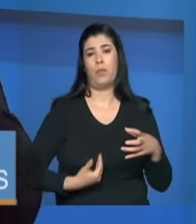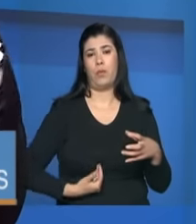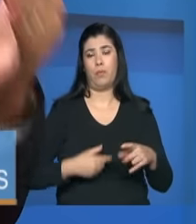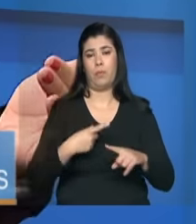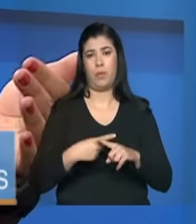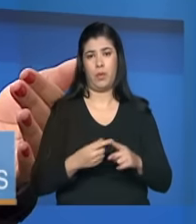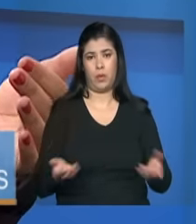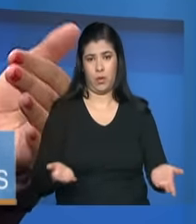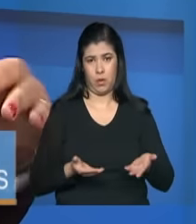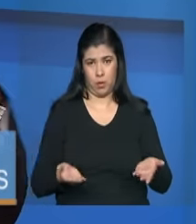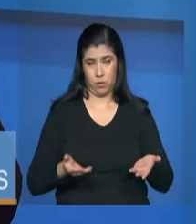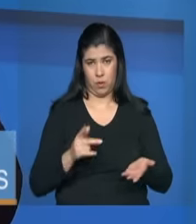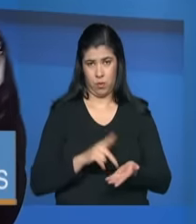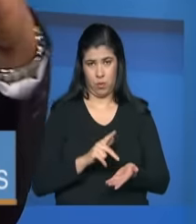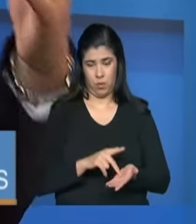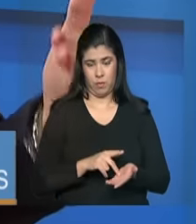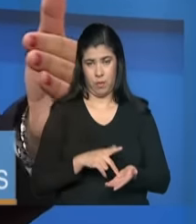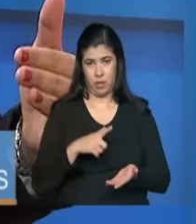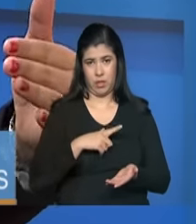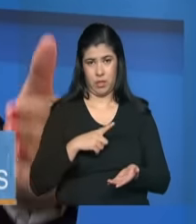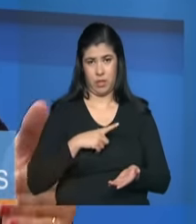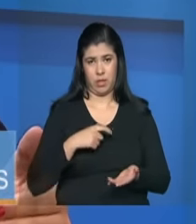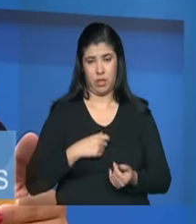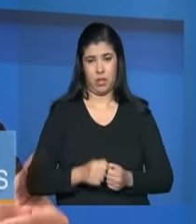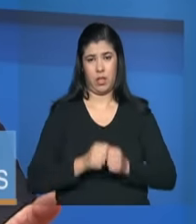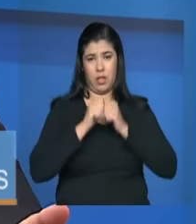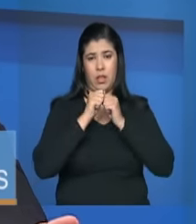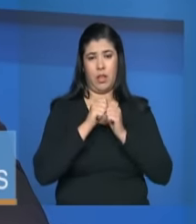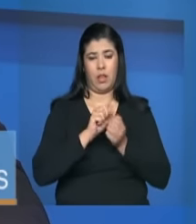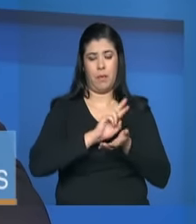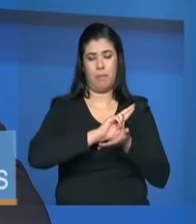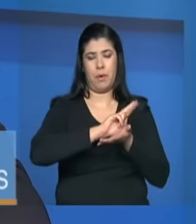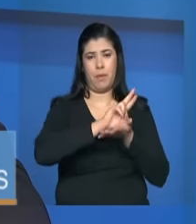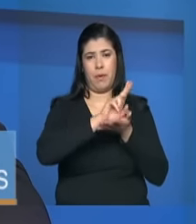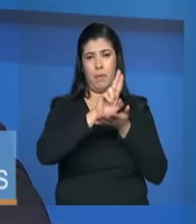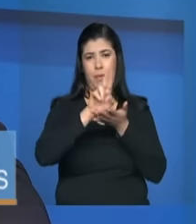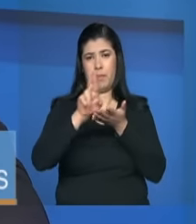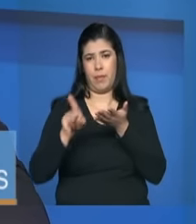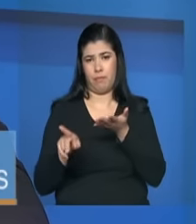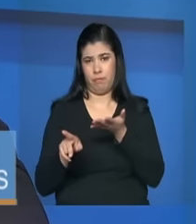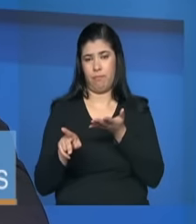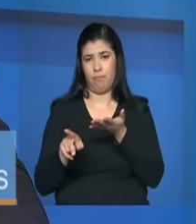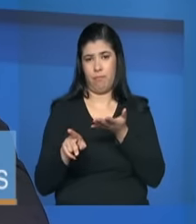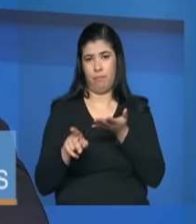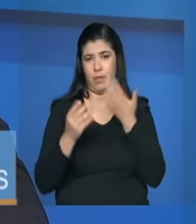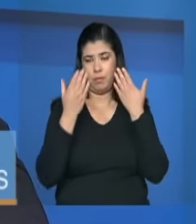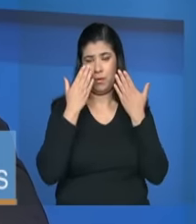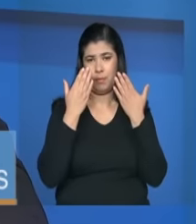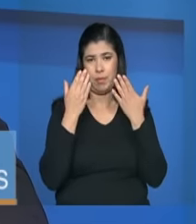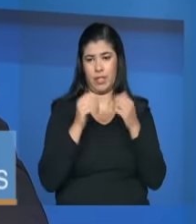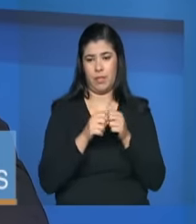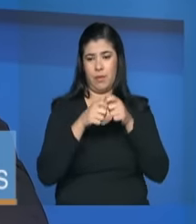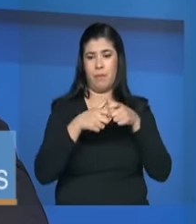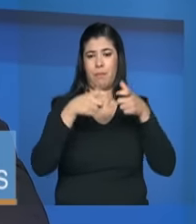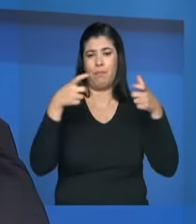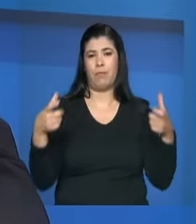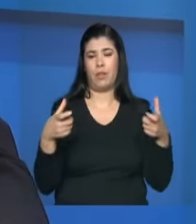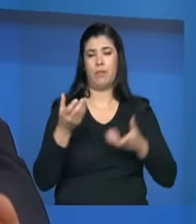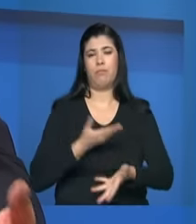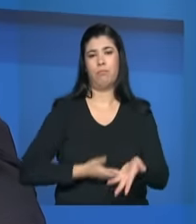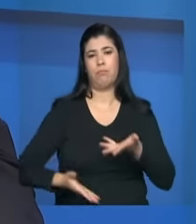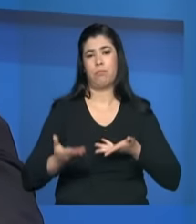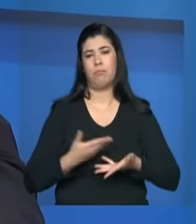hoje é um guarda-chuva esses serviços para adultos e famílias que está previsto hoje dentro dos serviços de acolhimento institucionais